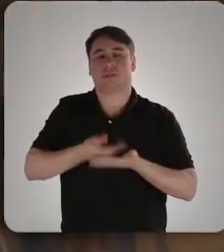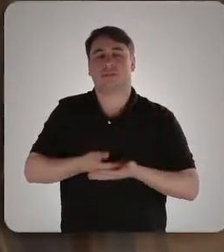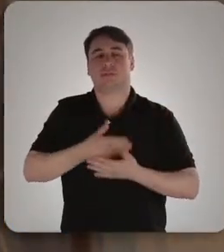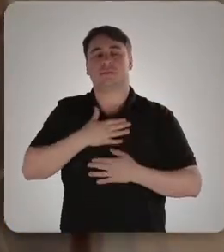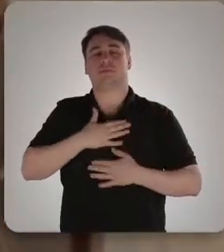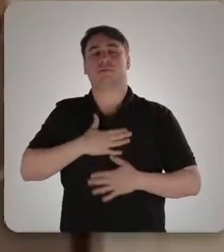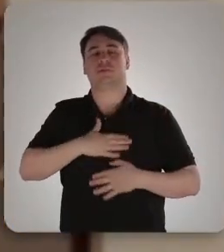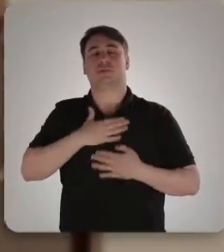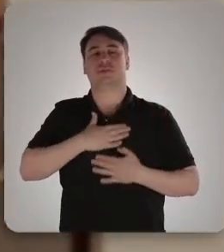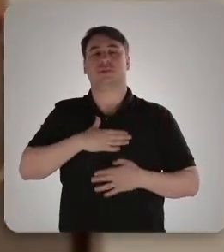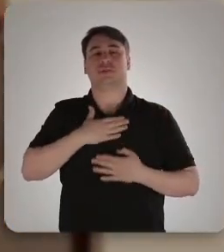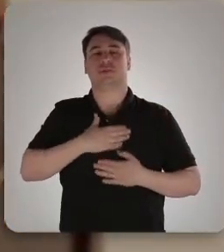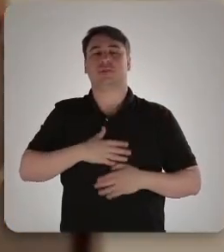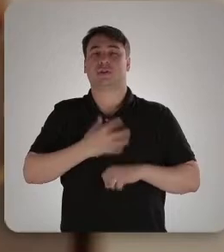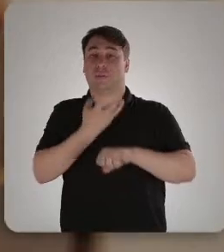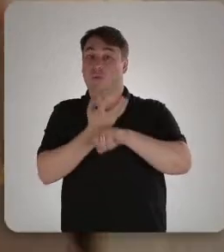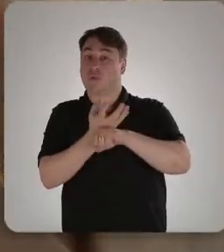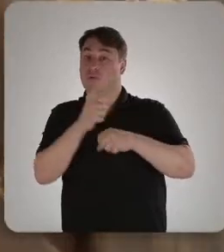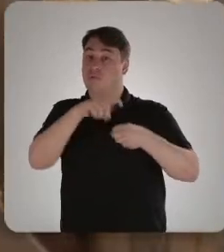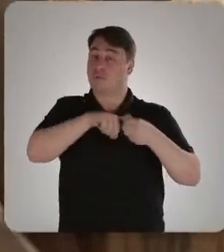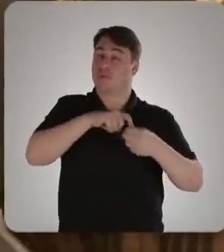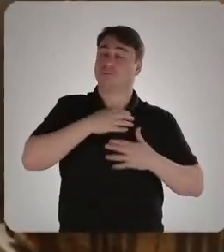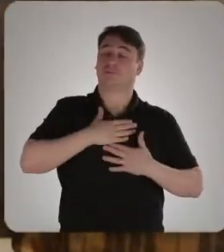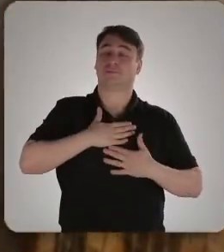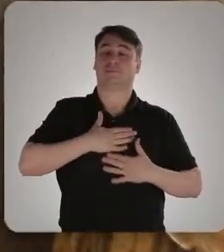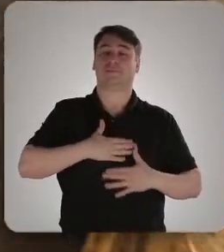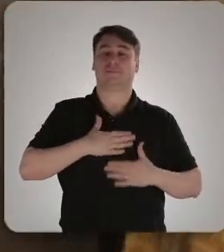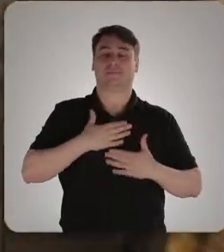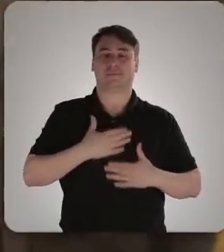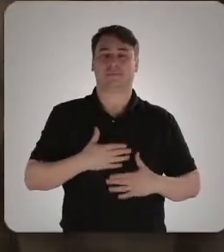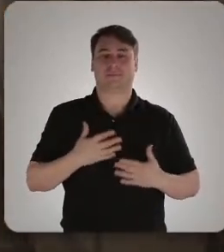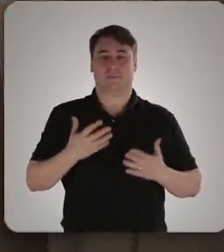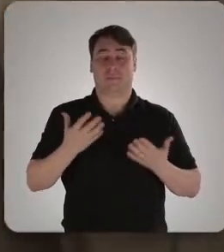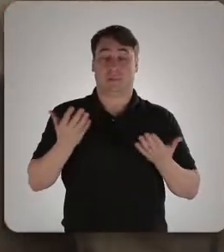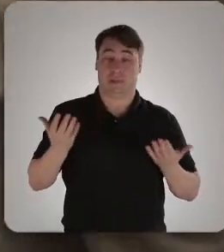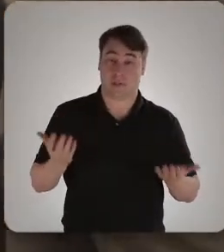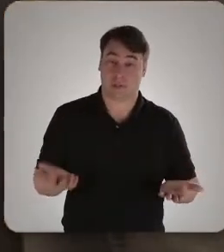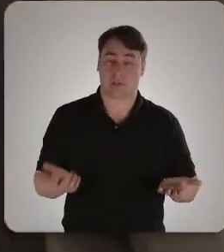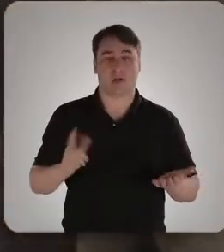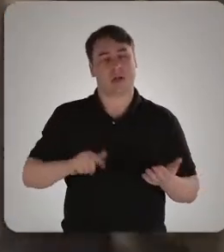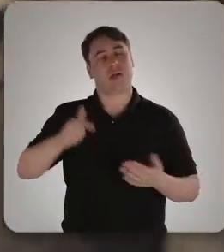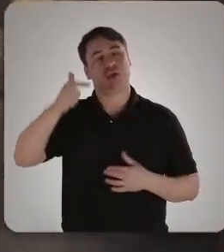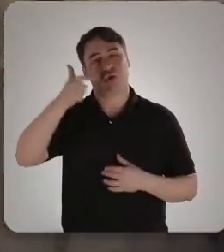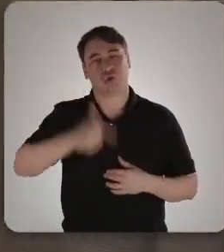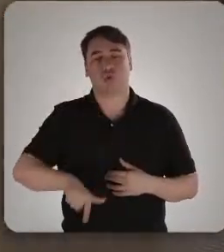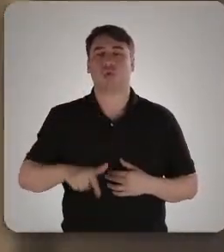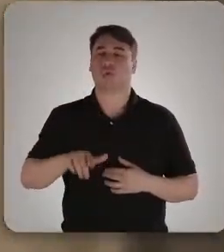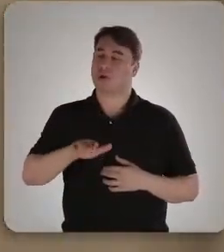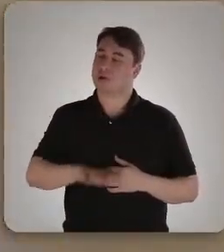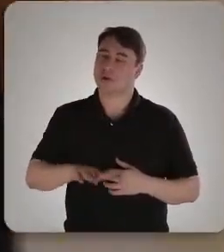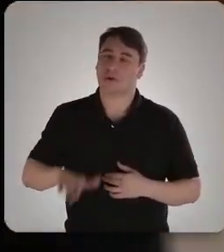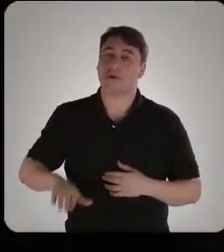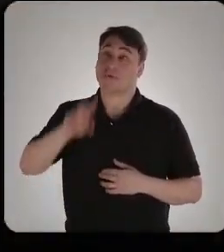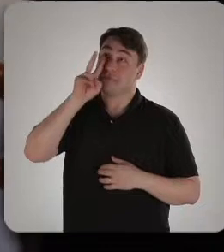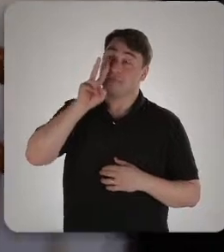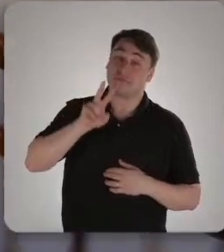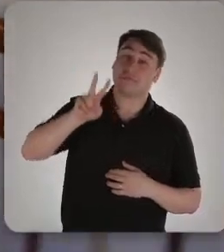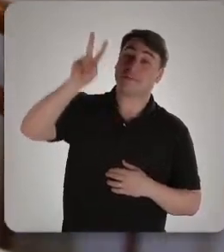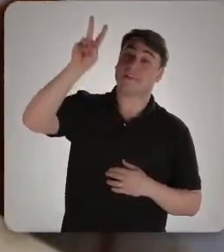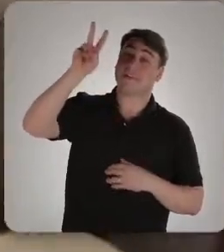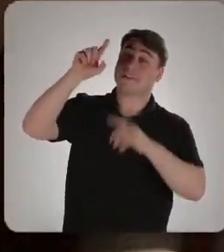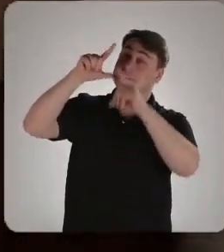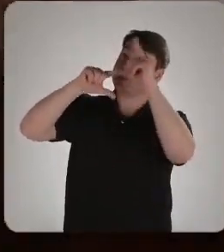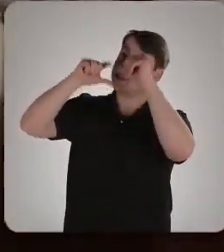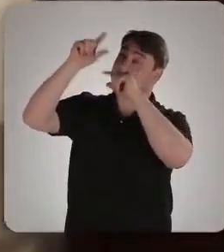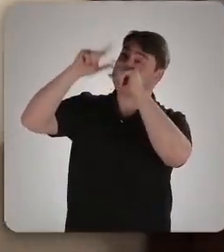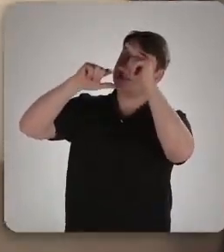Brodowski em busca de inspiração. E então era novamente Candinho, olhando as estrelas no céu